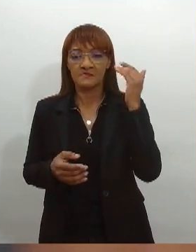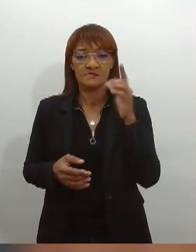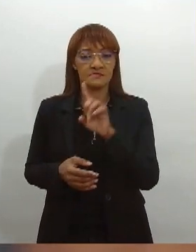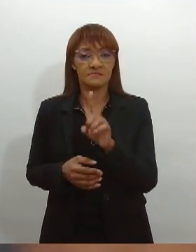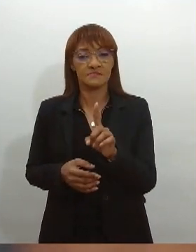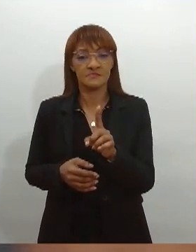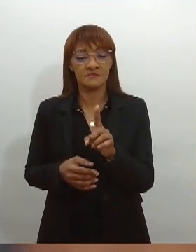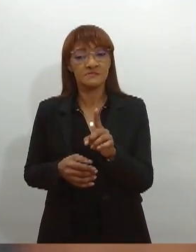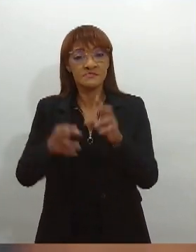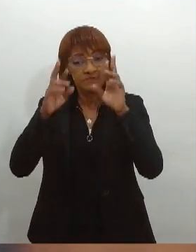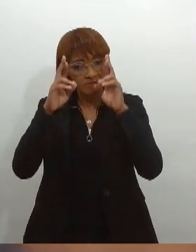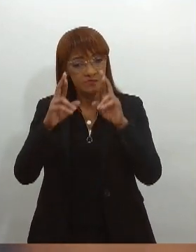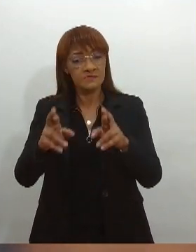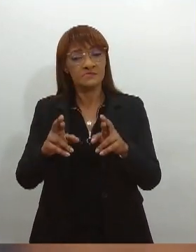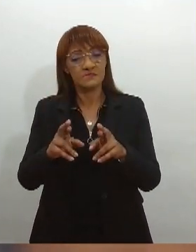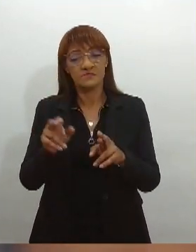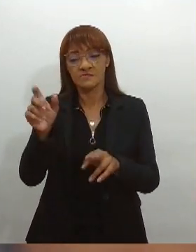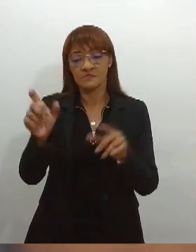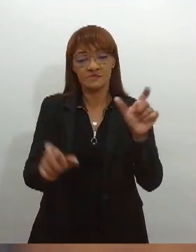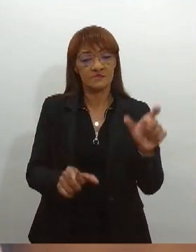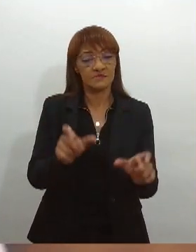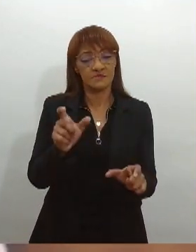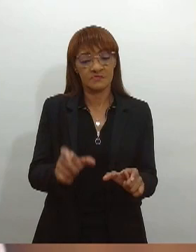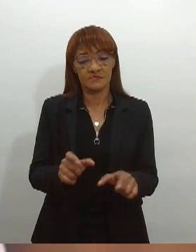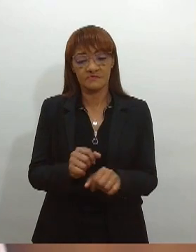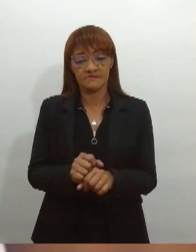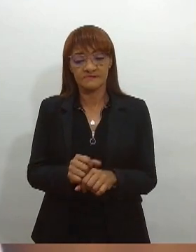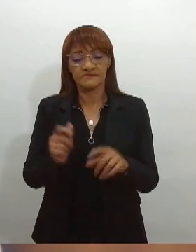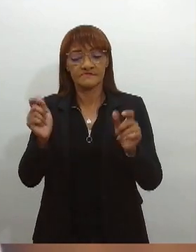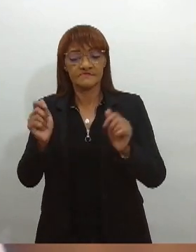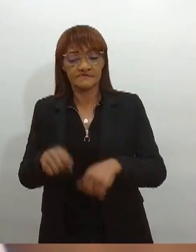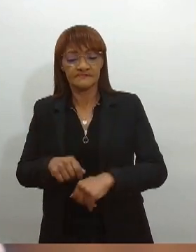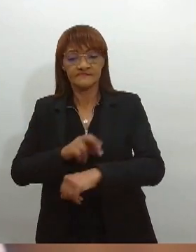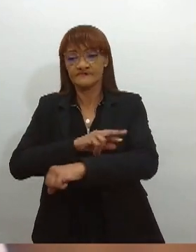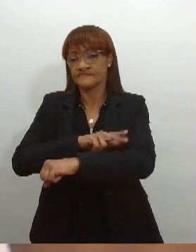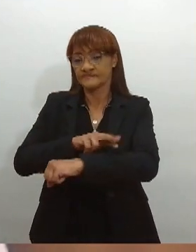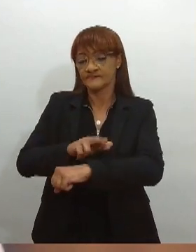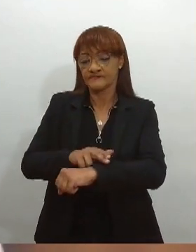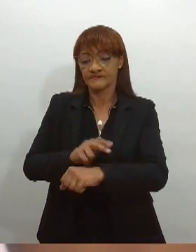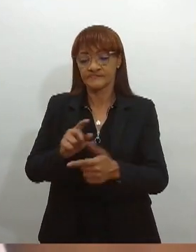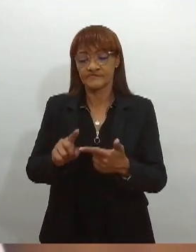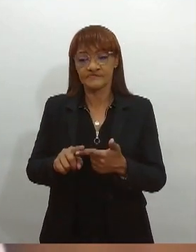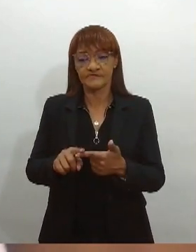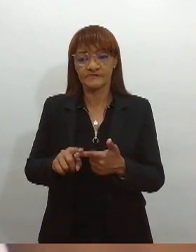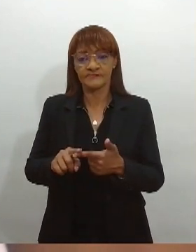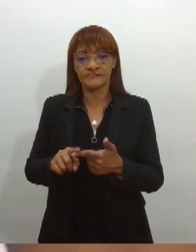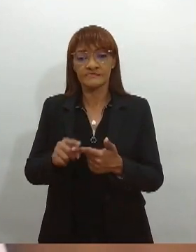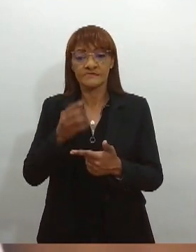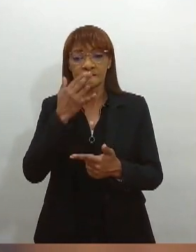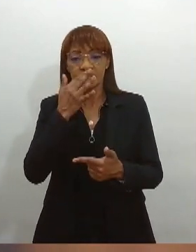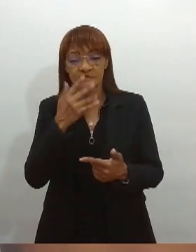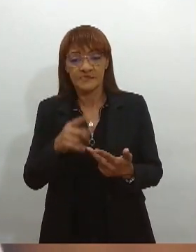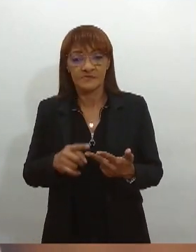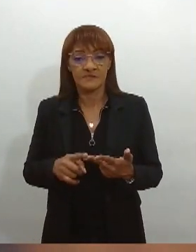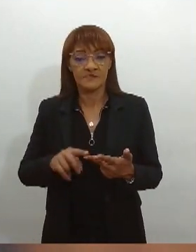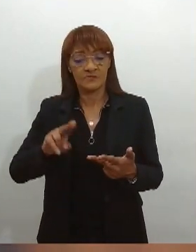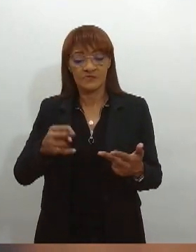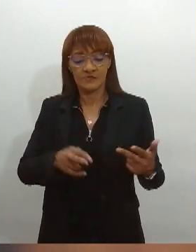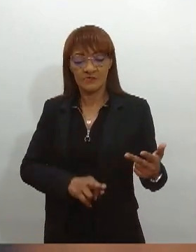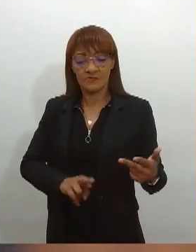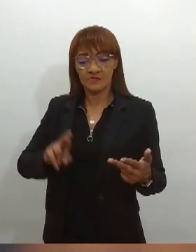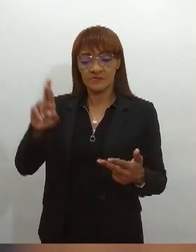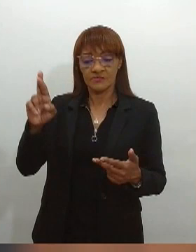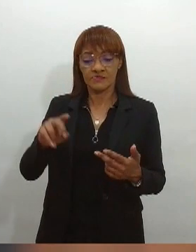individualidade de cada cidadão, seja ele pela questão da raça, da cor, da religiosidade, da origem da